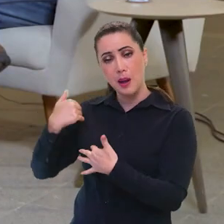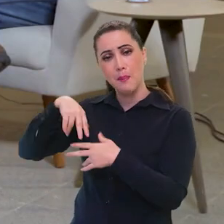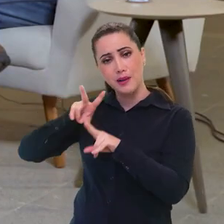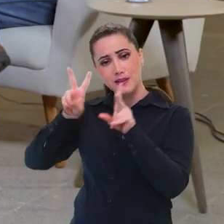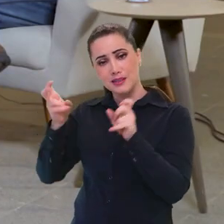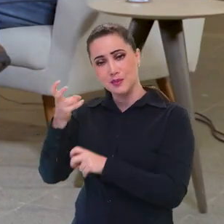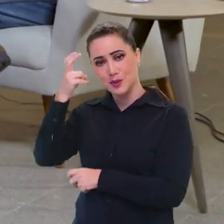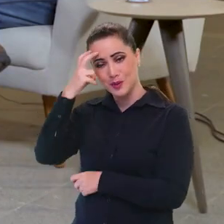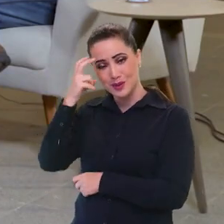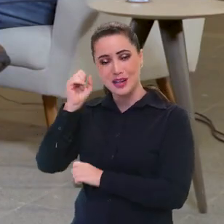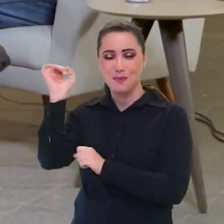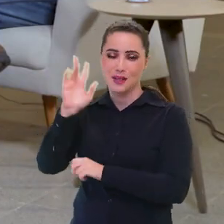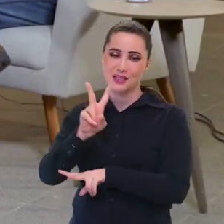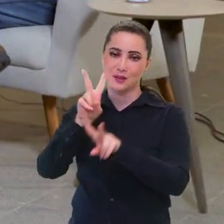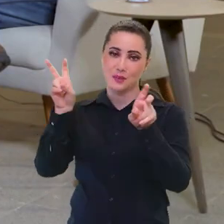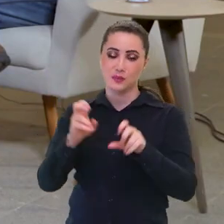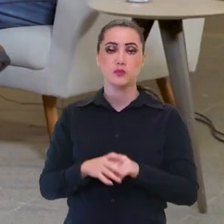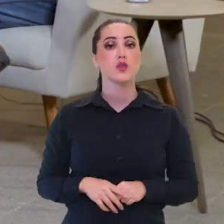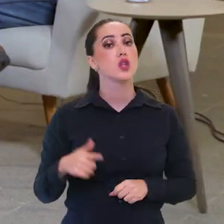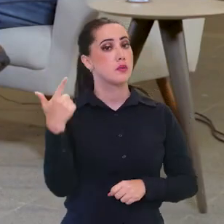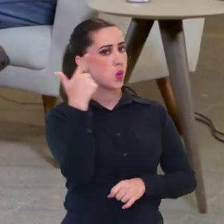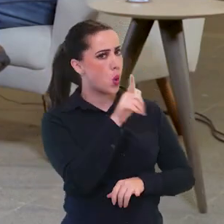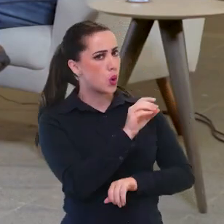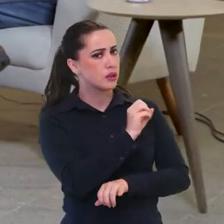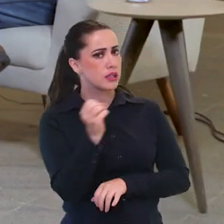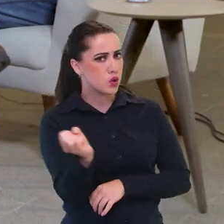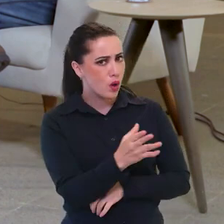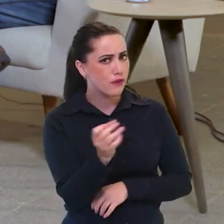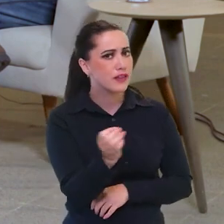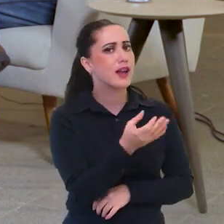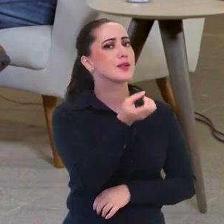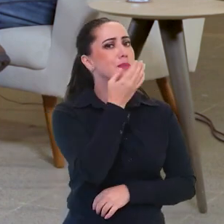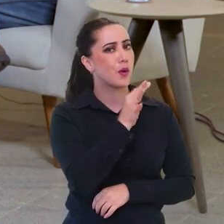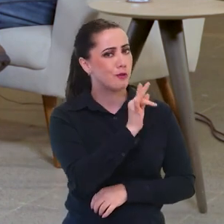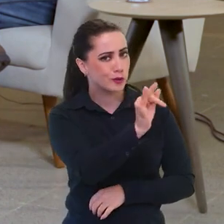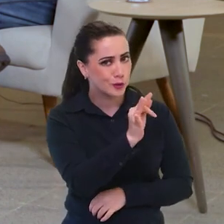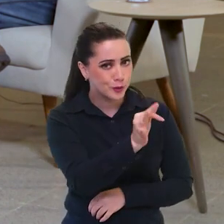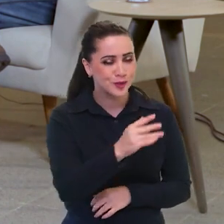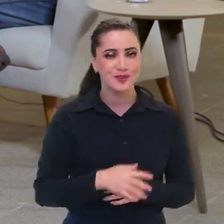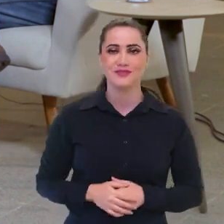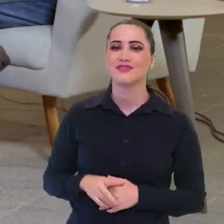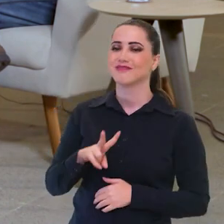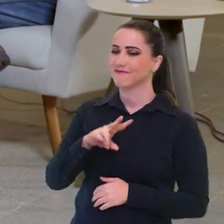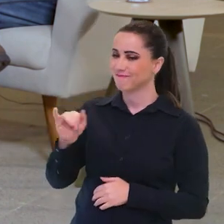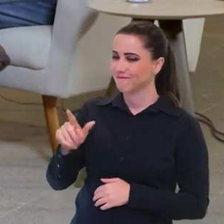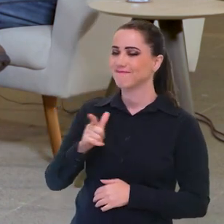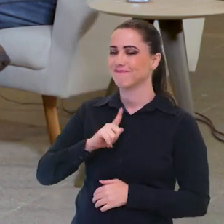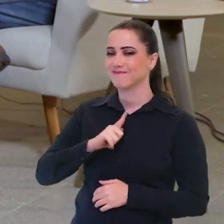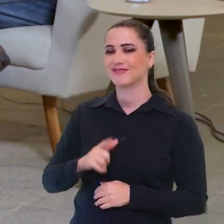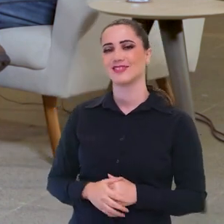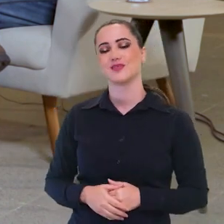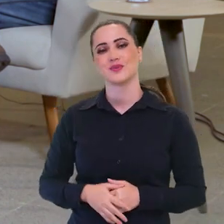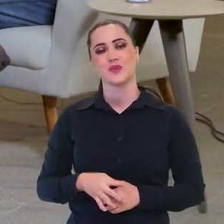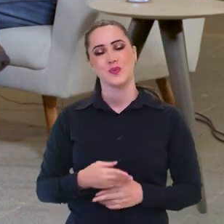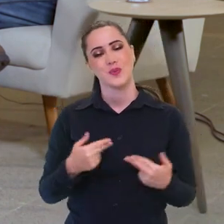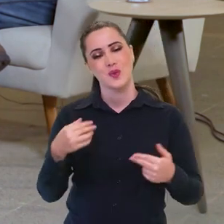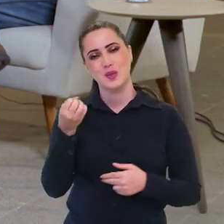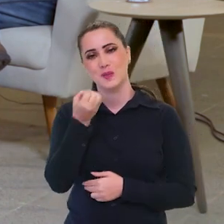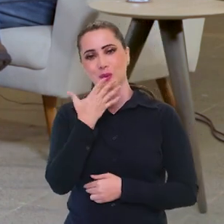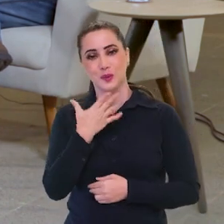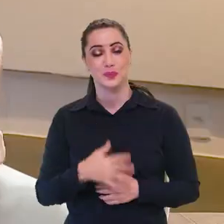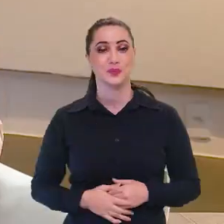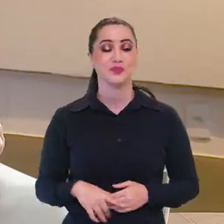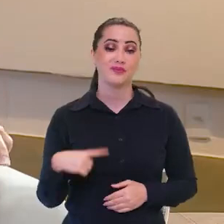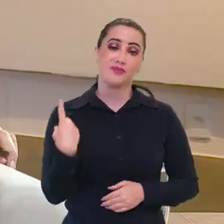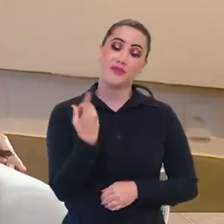coisas culturais, que é o Brasil em pauta. Teremos outras novidades boas também. Muito boas, temos coisa aí no radar. Coisa